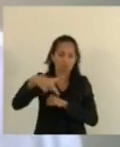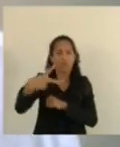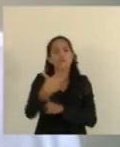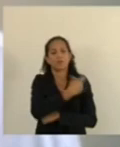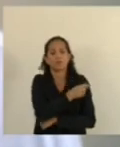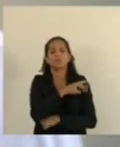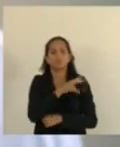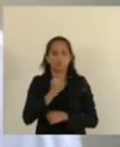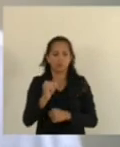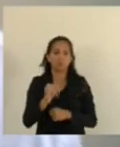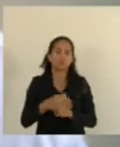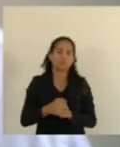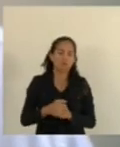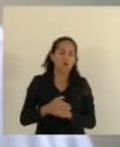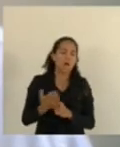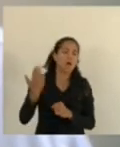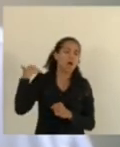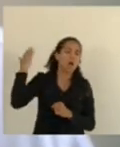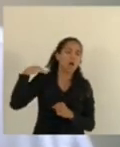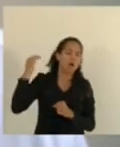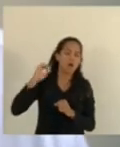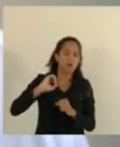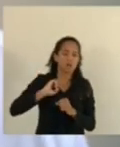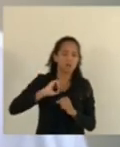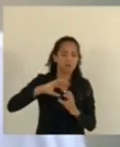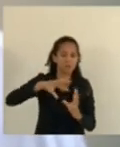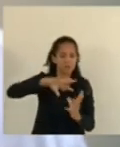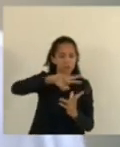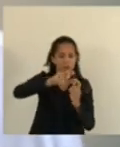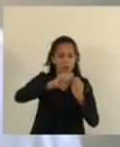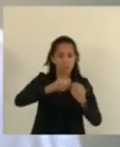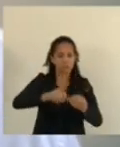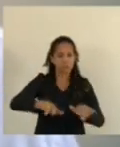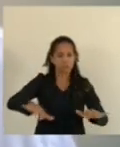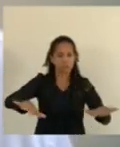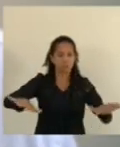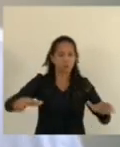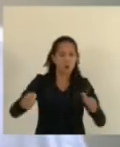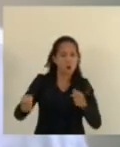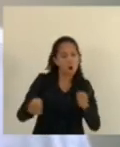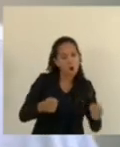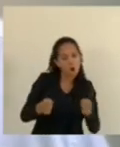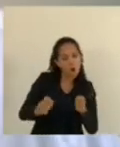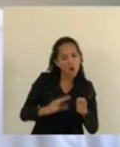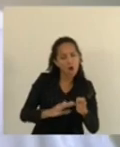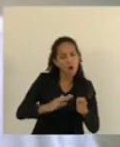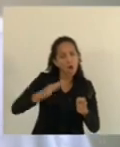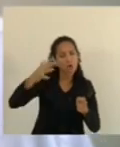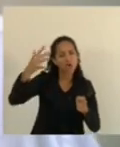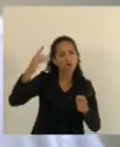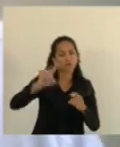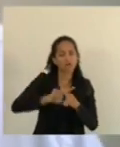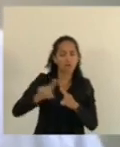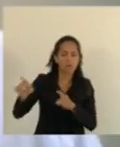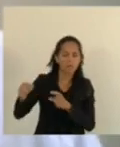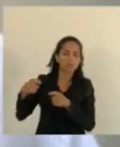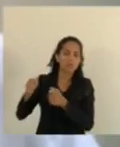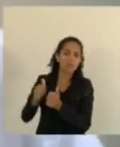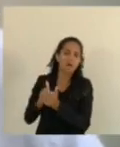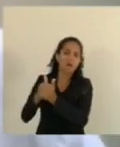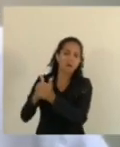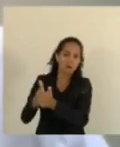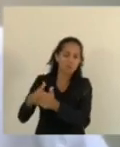nunca, nenhuma pandemia foi resolvida ou controlada sem acompanhar o